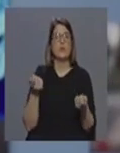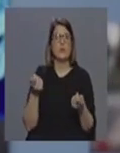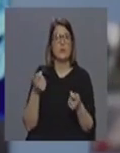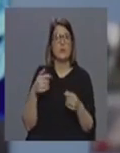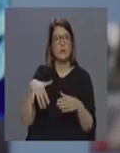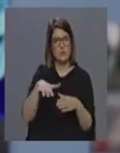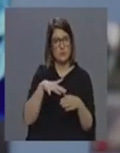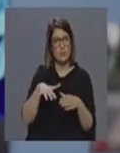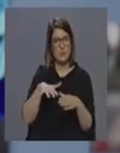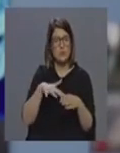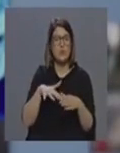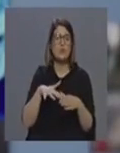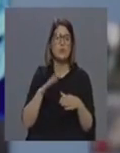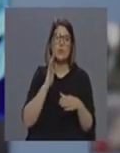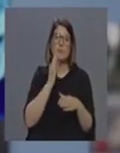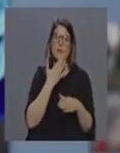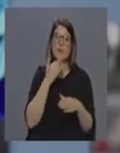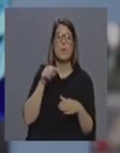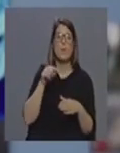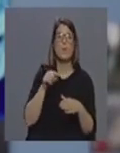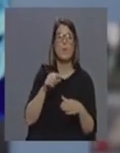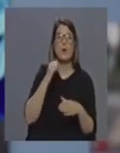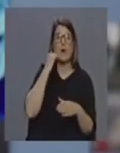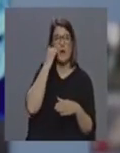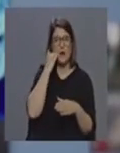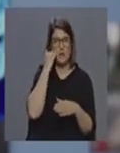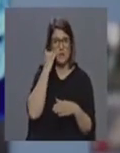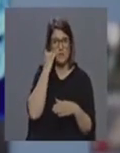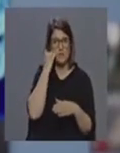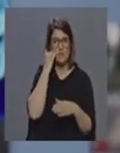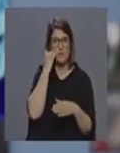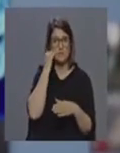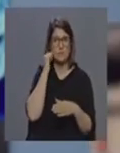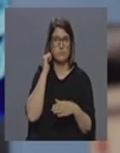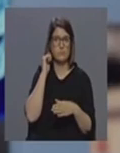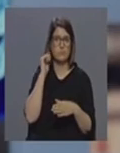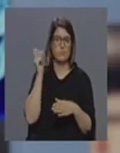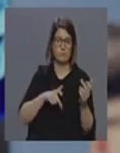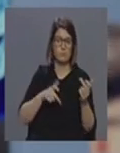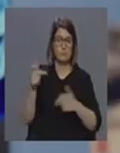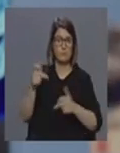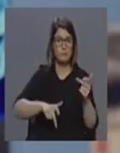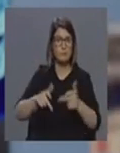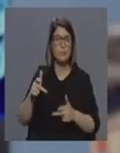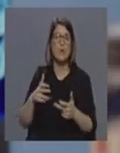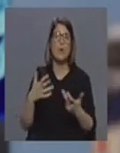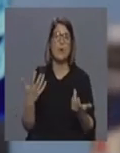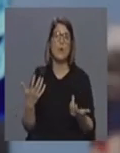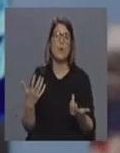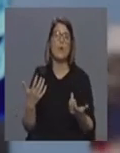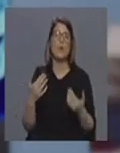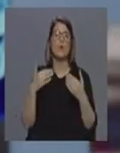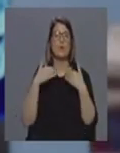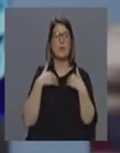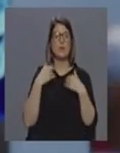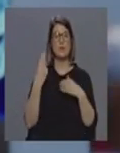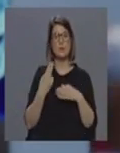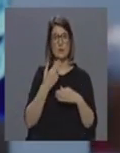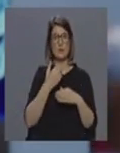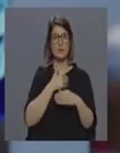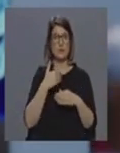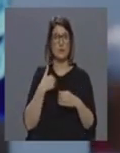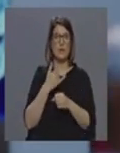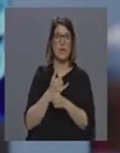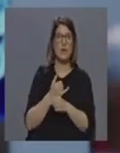e consoante os níveis de gravidade digamos assim também dos casos que também possam aparecer ou mesmo até o internamento também em unidade de saudilha ou no próprio